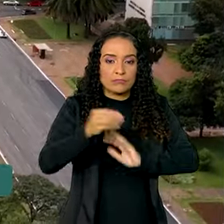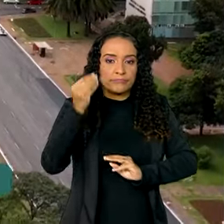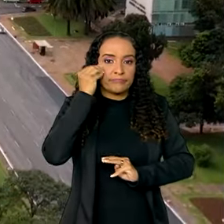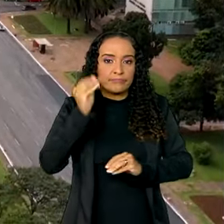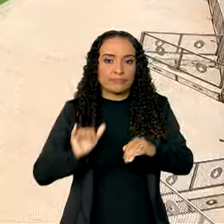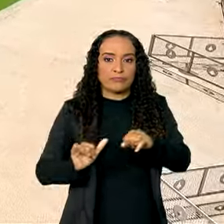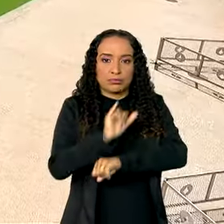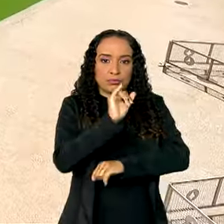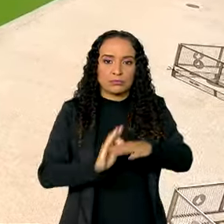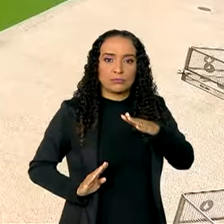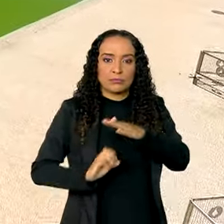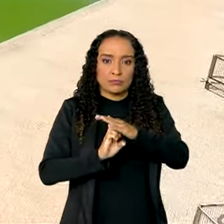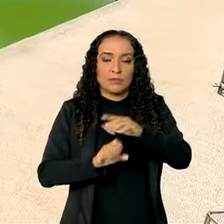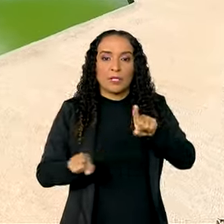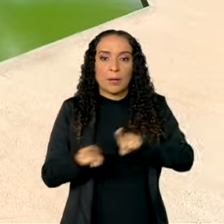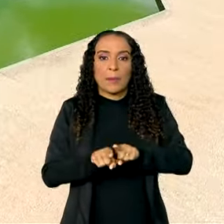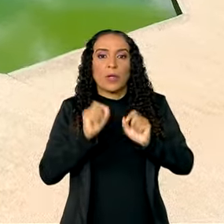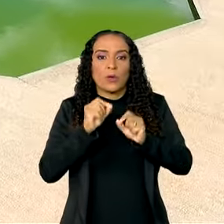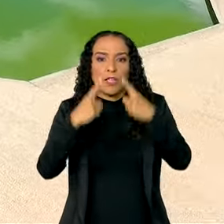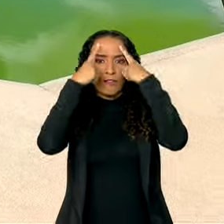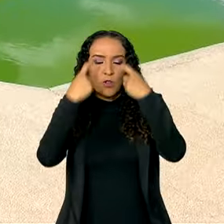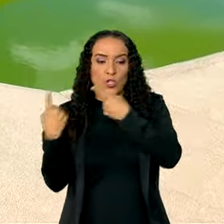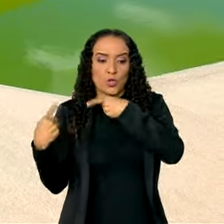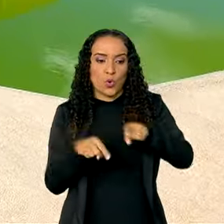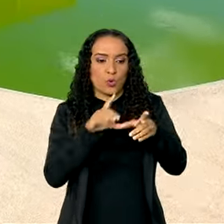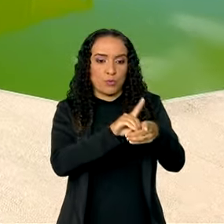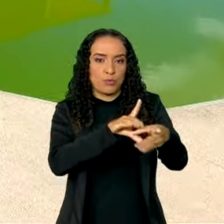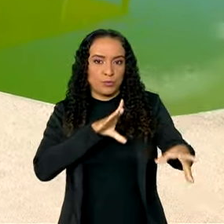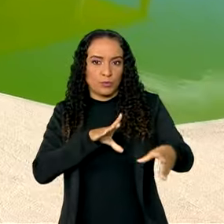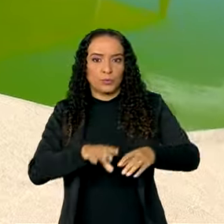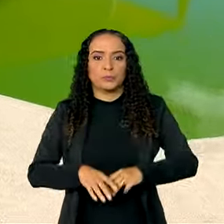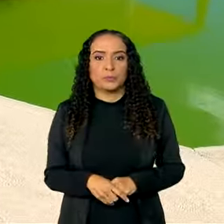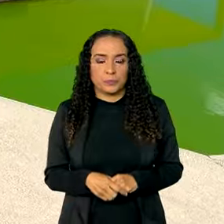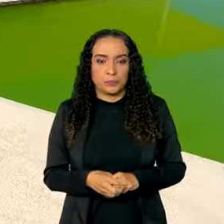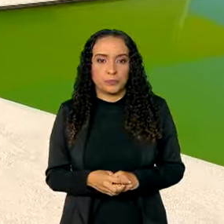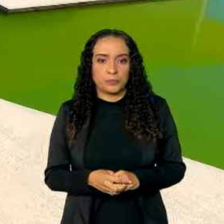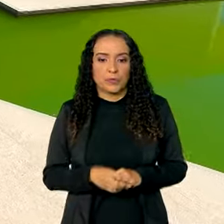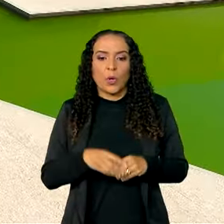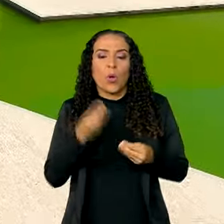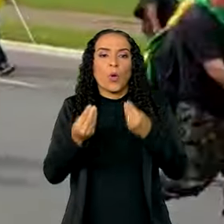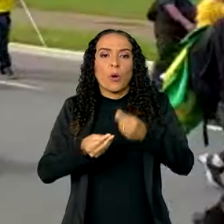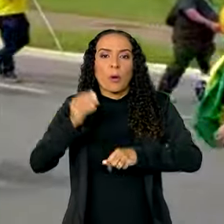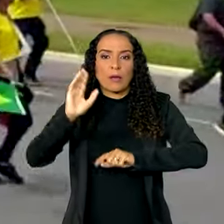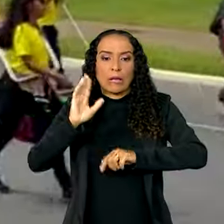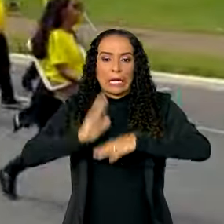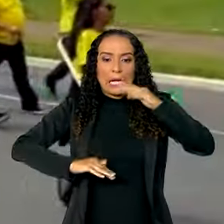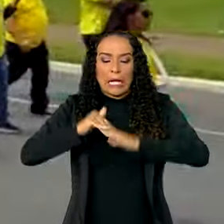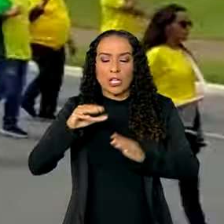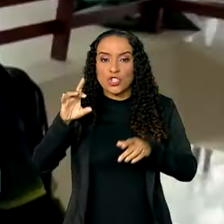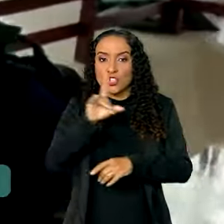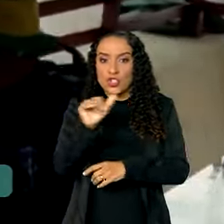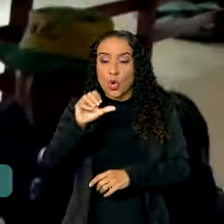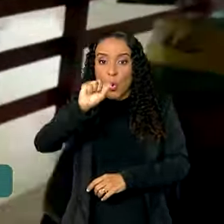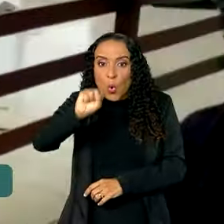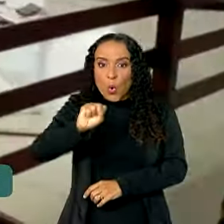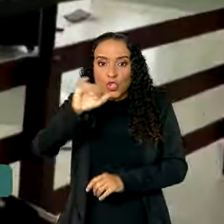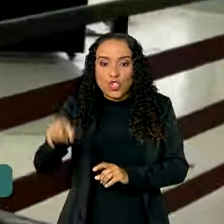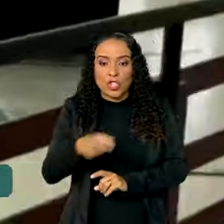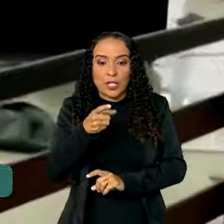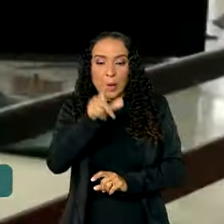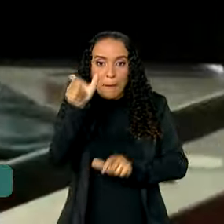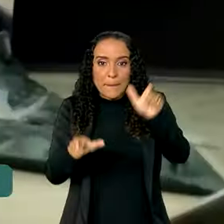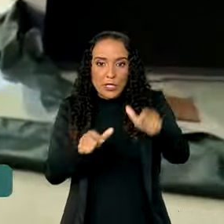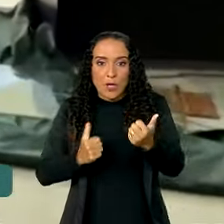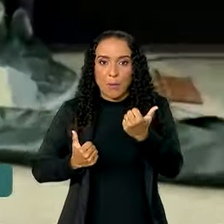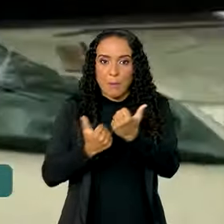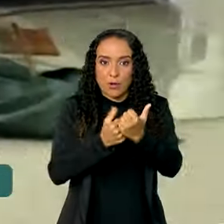de Estado e abolição violenta do Estado Democrático de Direito, como as praticadas em 8 de janeiro, quando apoiadores